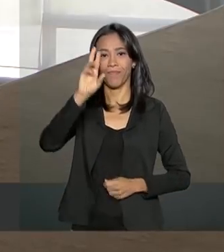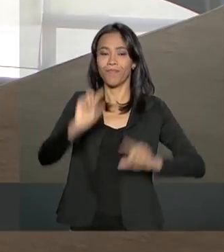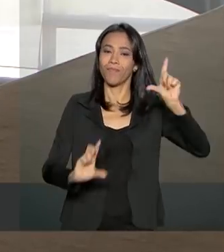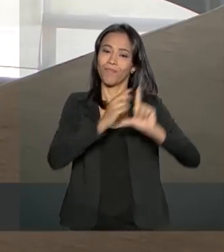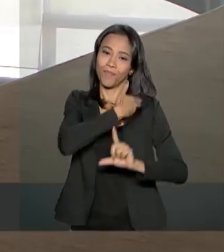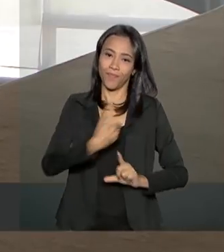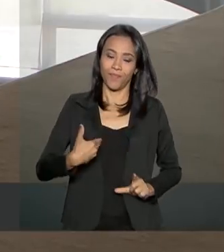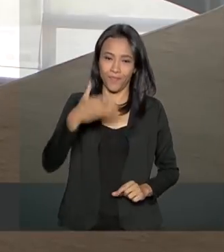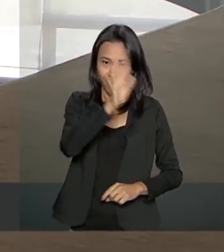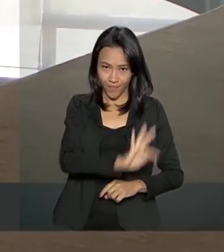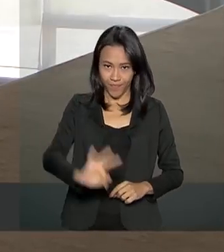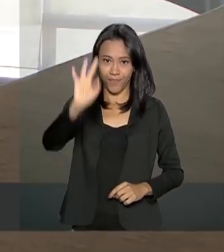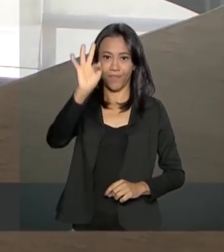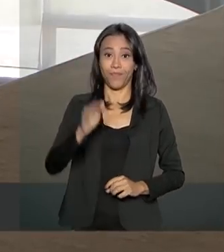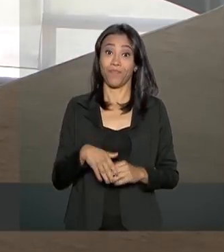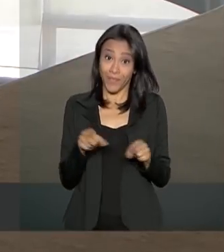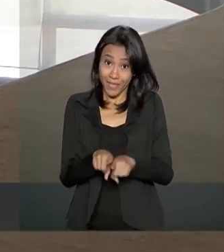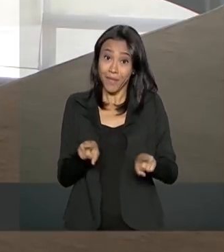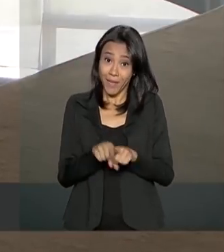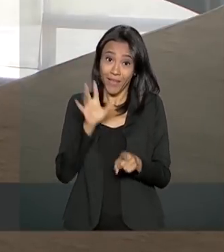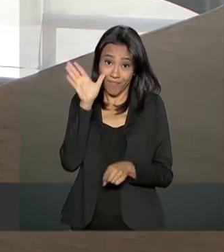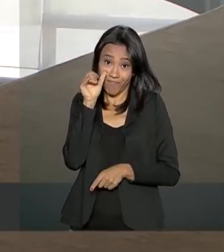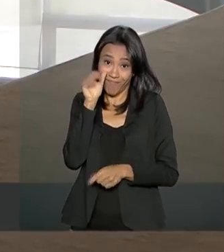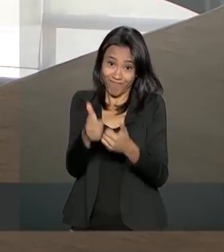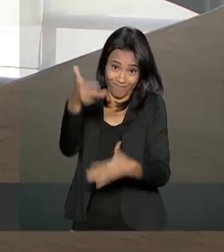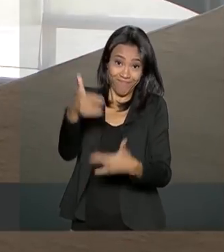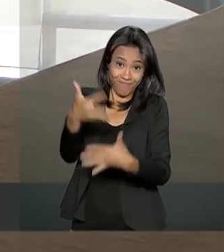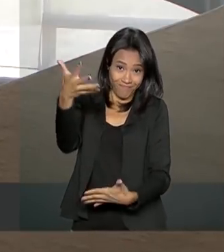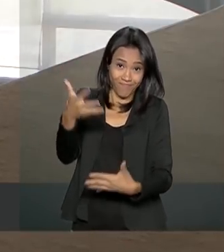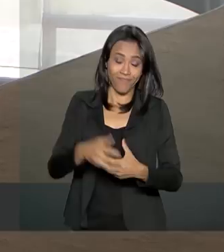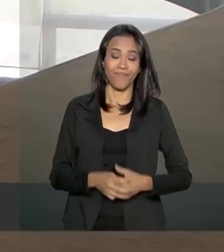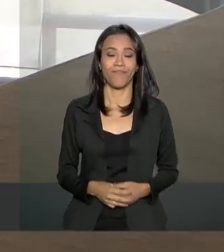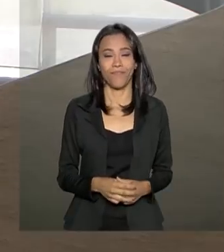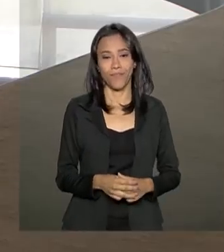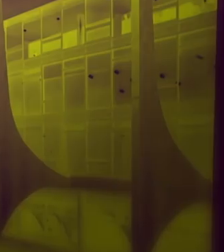NBR, TV do Governo Federal e nas nossas redes sociais.